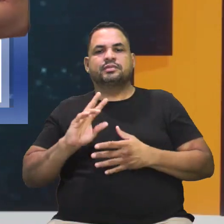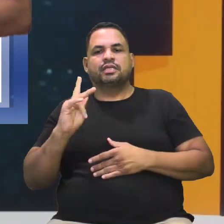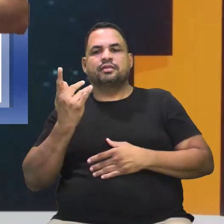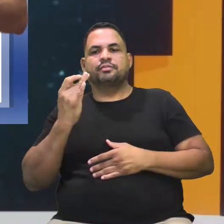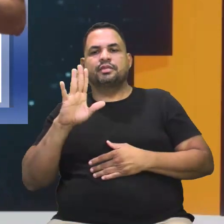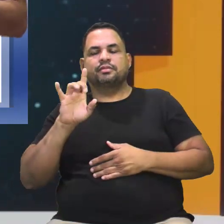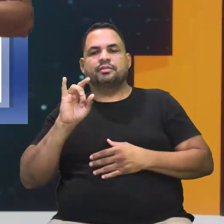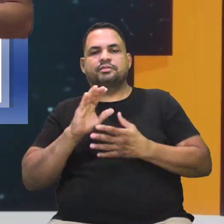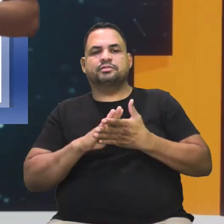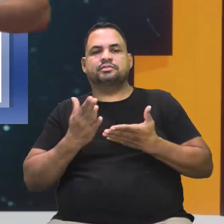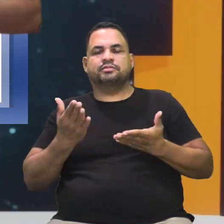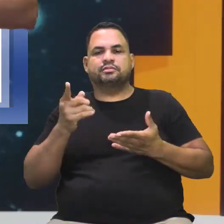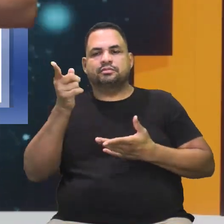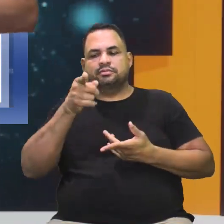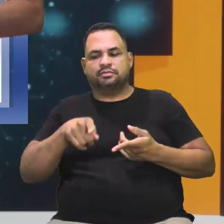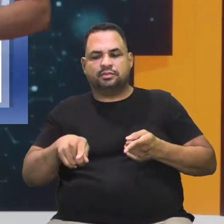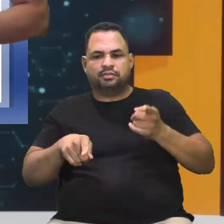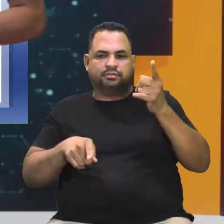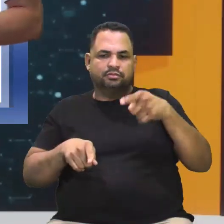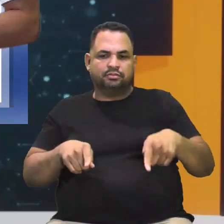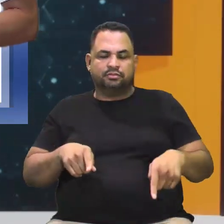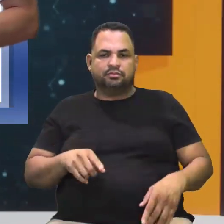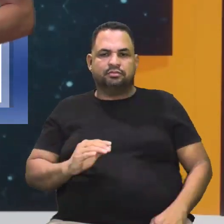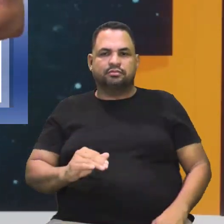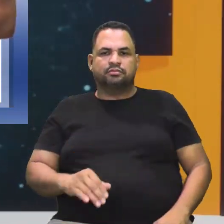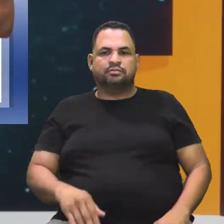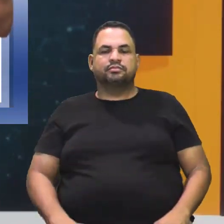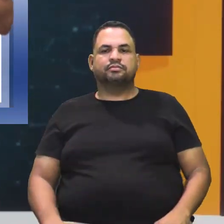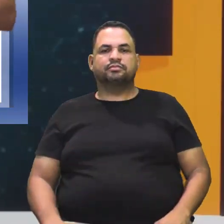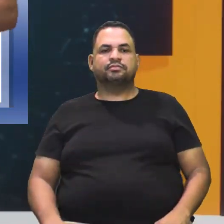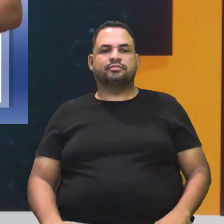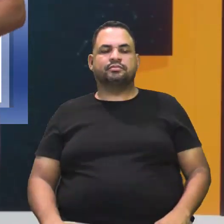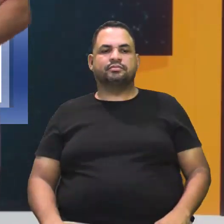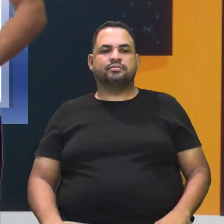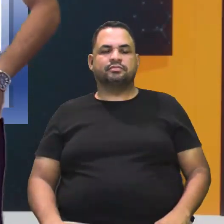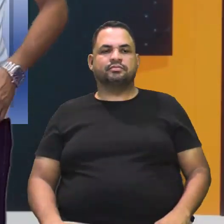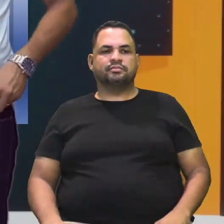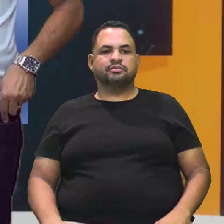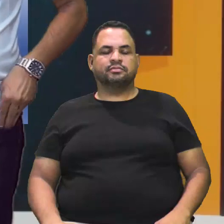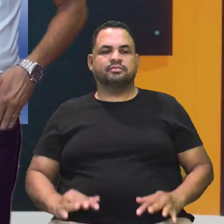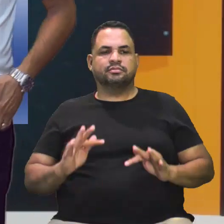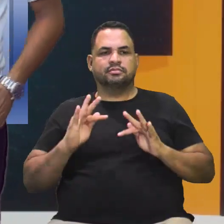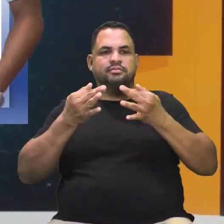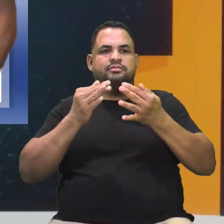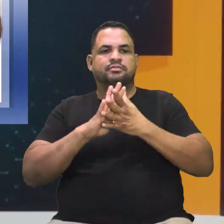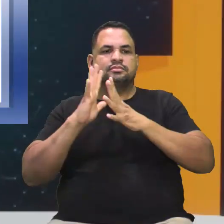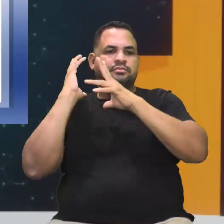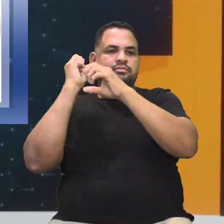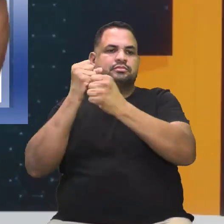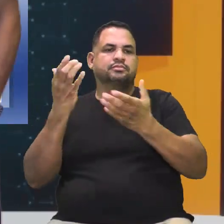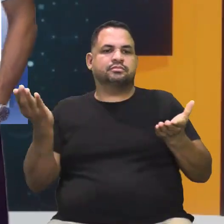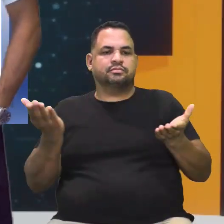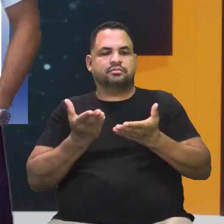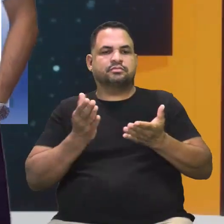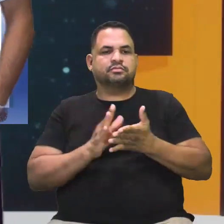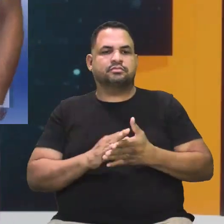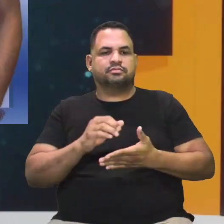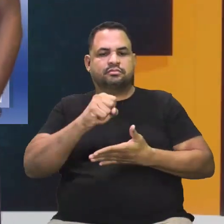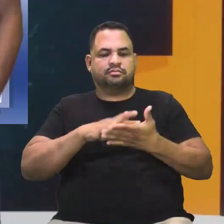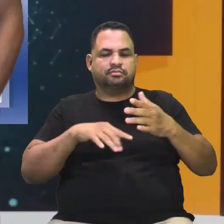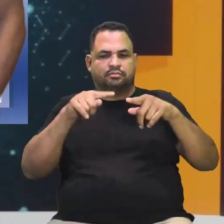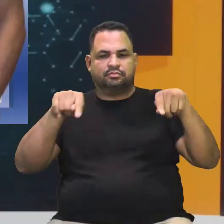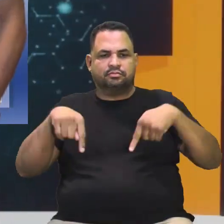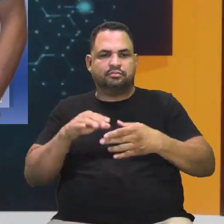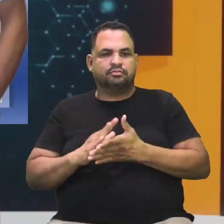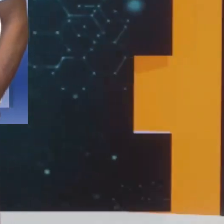A hipérbola vai ter os traços da nossa parábola, né? Para cima ou para baixo. Beleza. E já afindando a nossa revisão, agora é hora de atividade